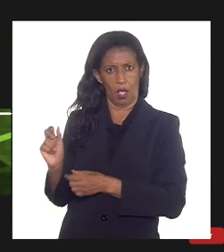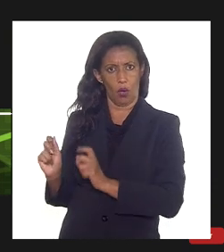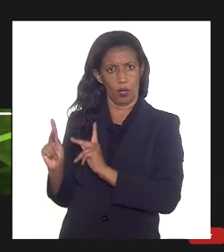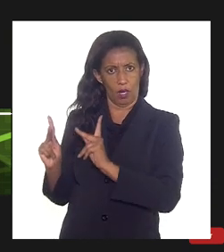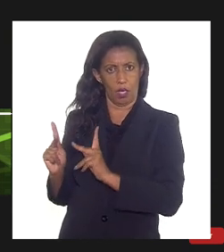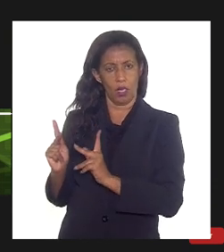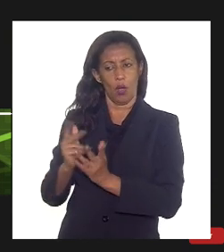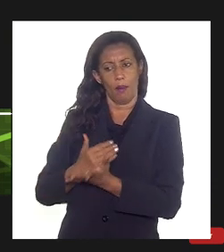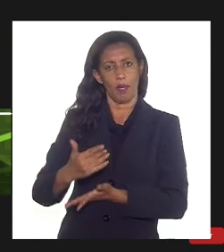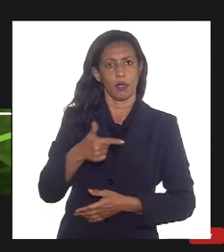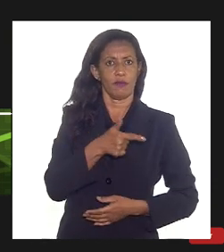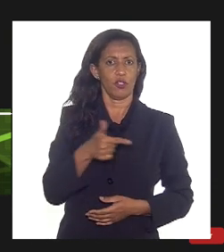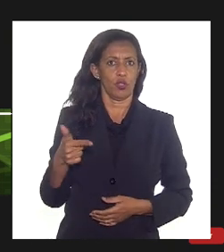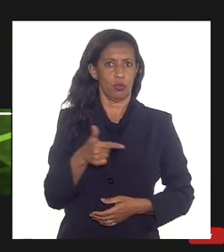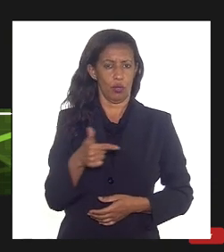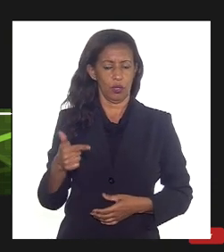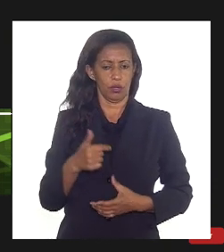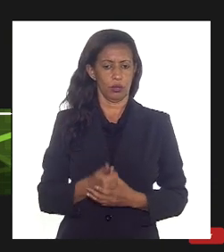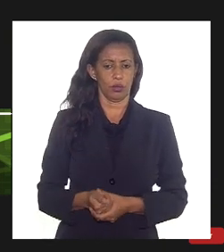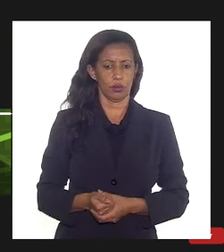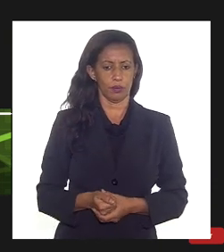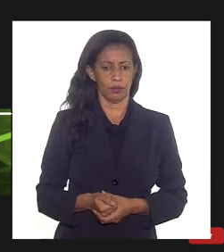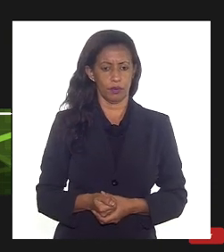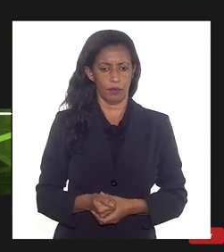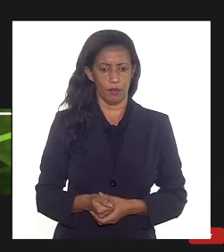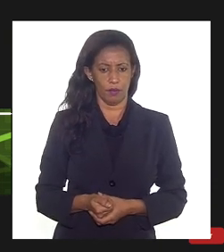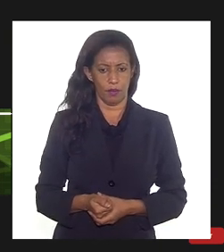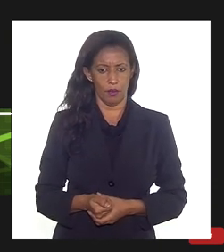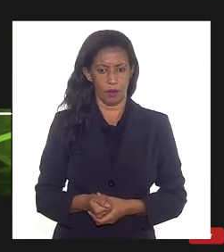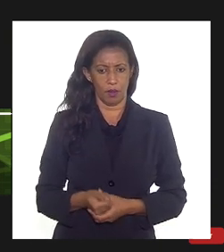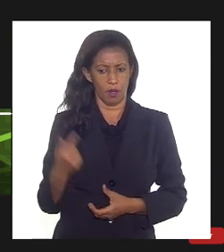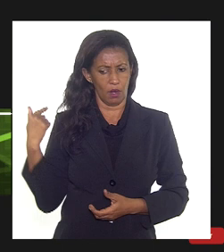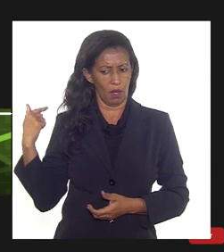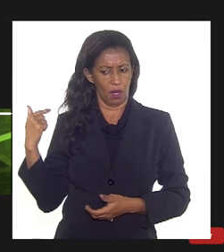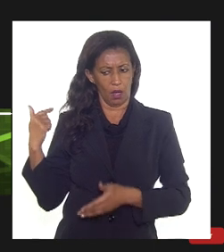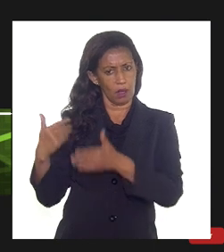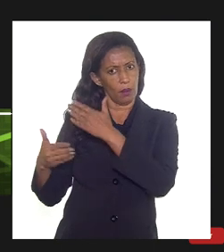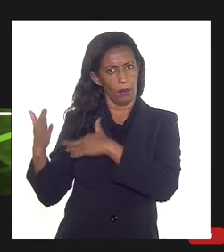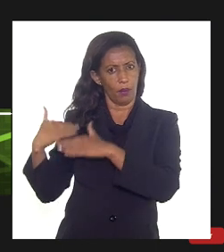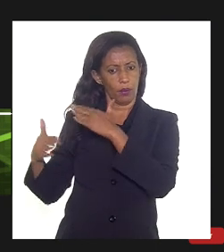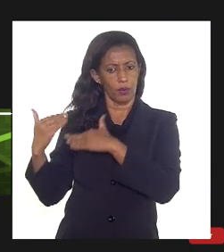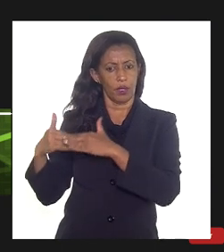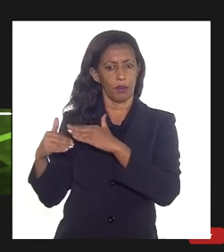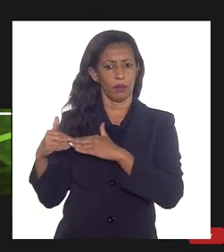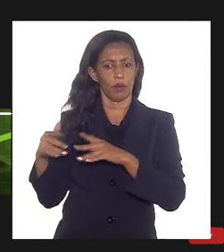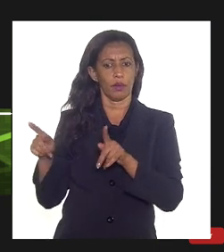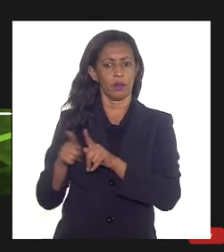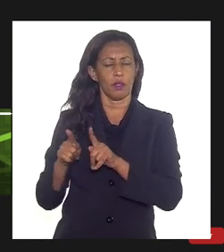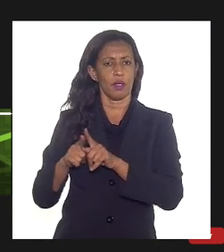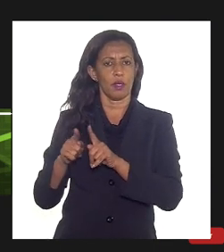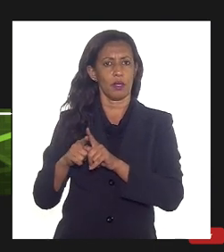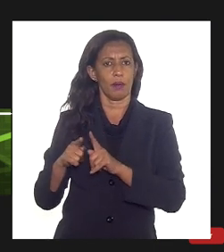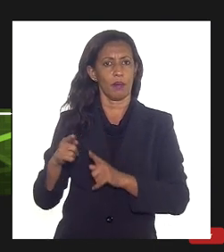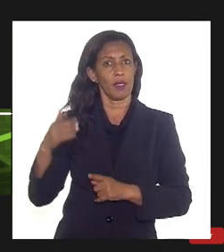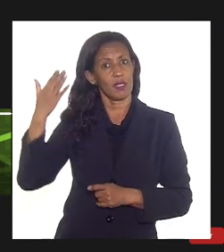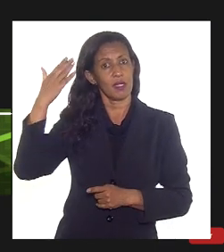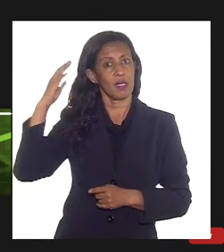2022 e até recentemente recebeu um licenciamento do terminal Santa Catarina